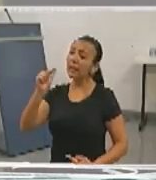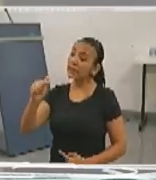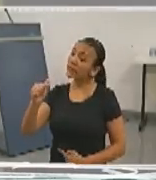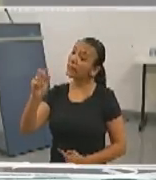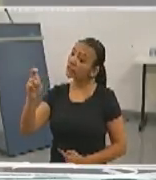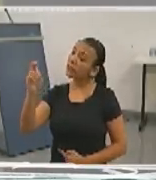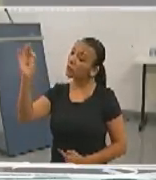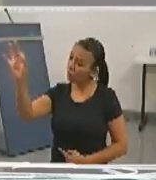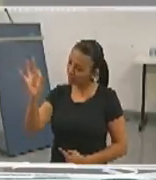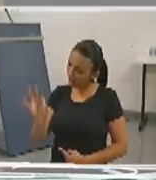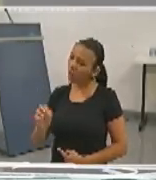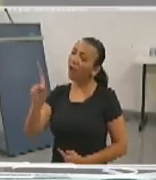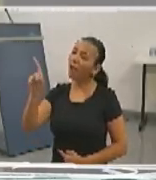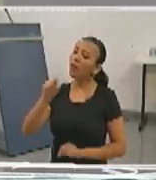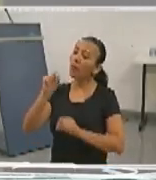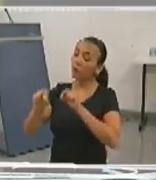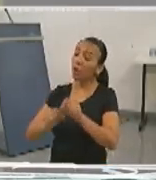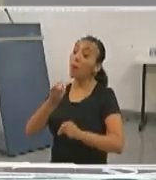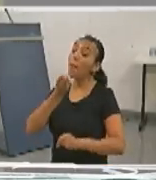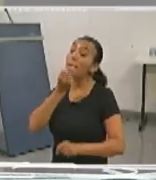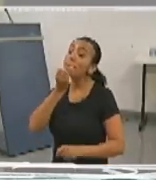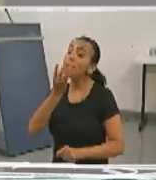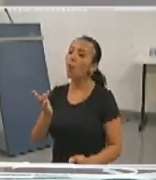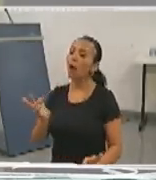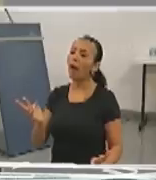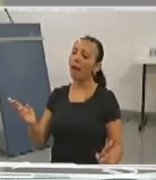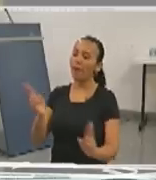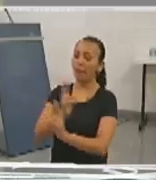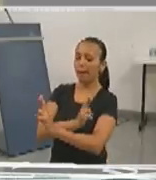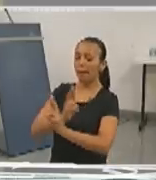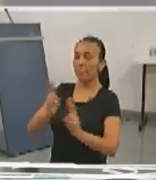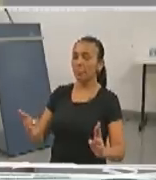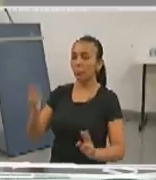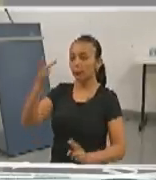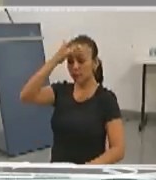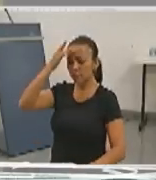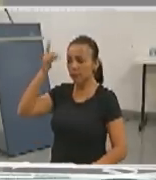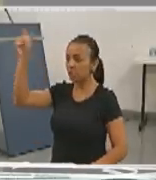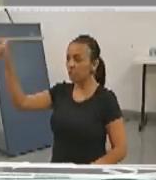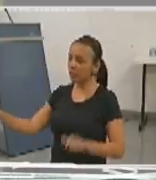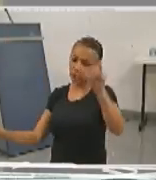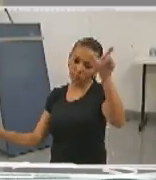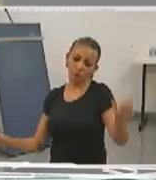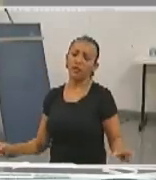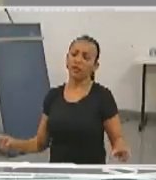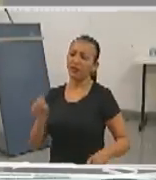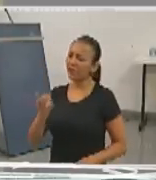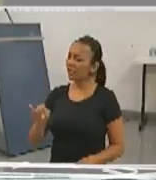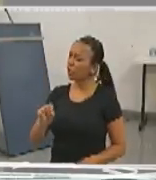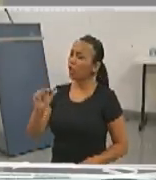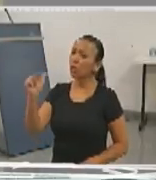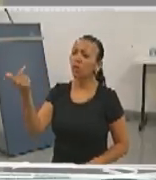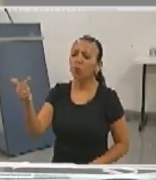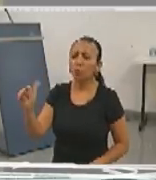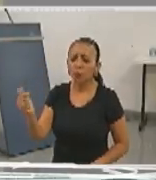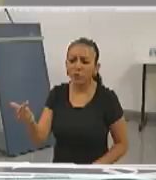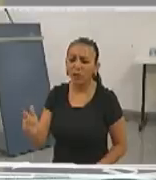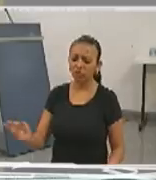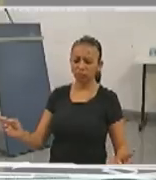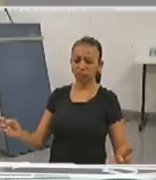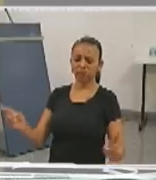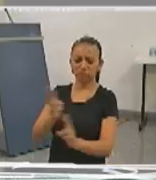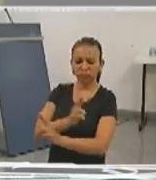% é boa relação entre as pessoas, entre os colegas. Se você não tiver um